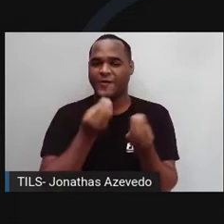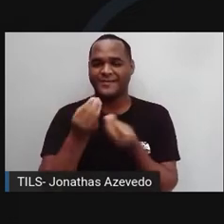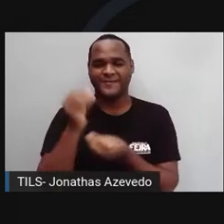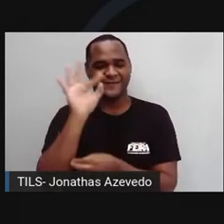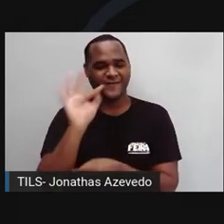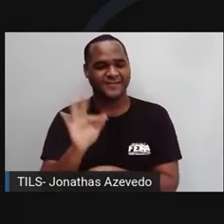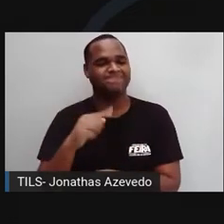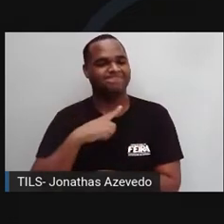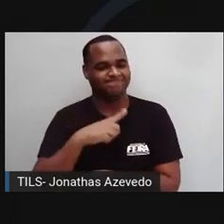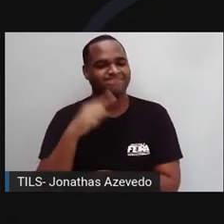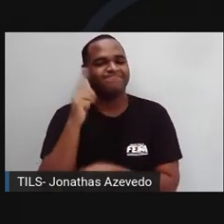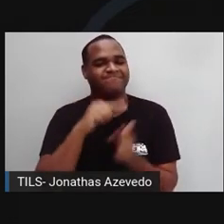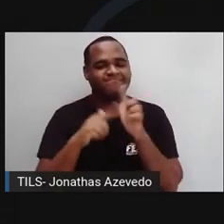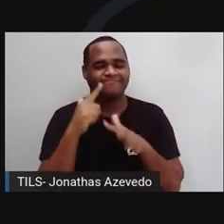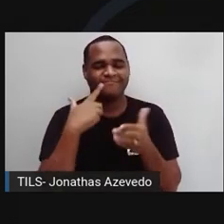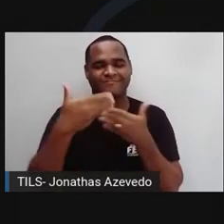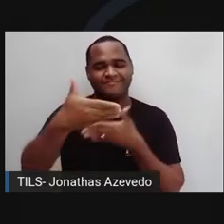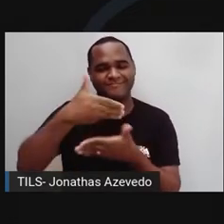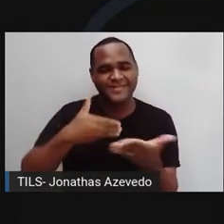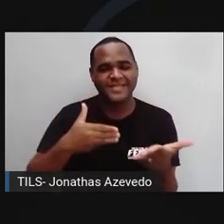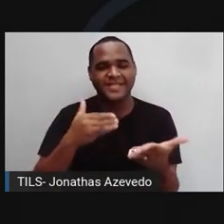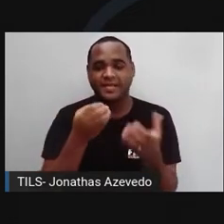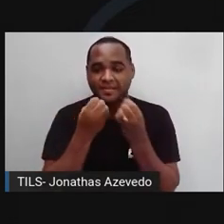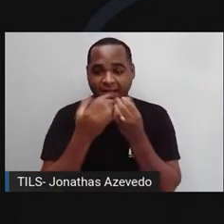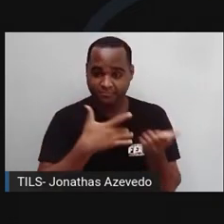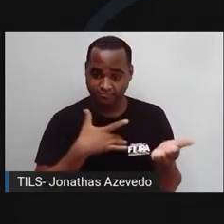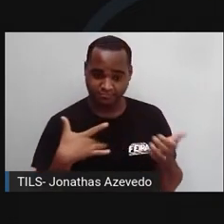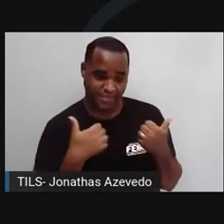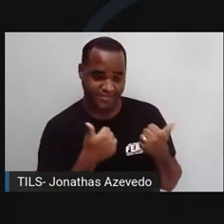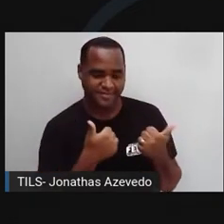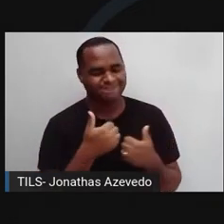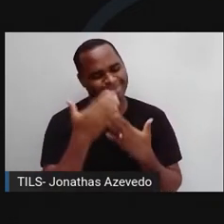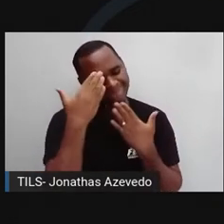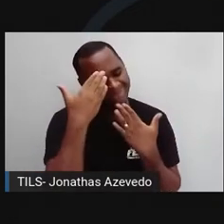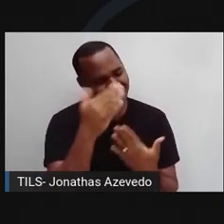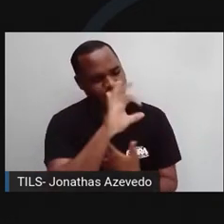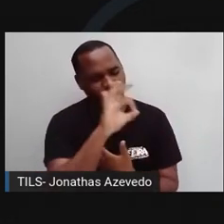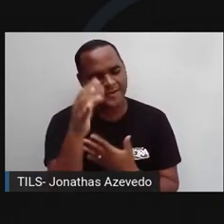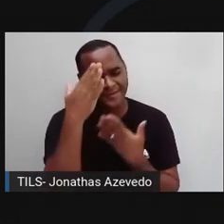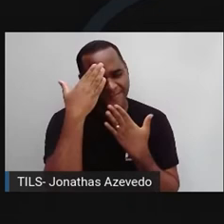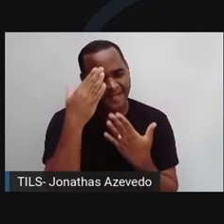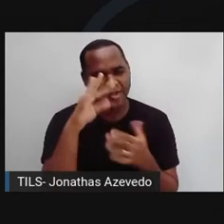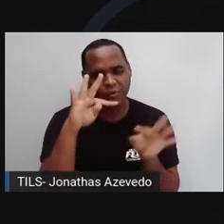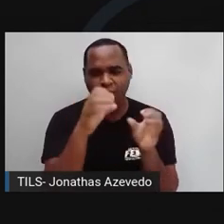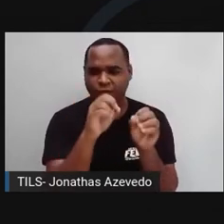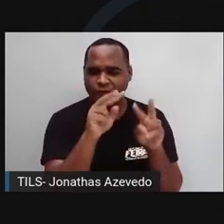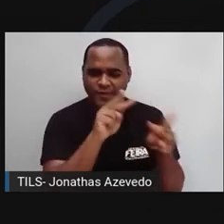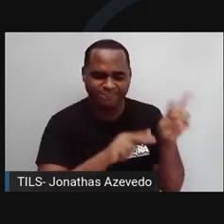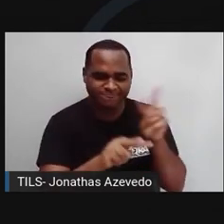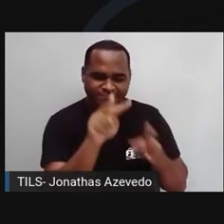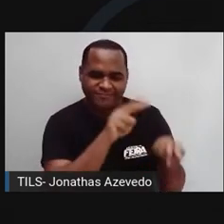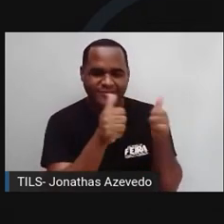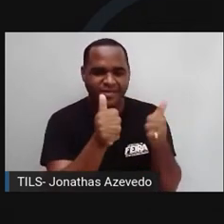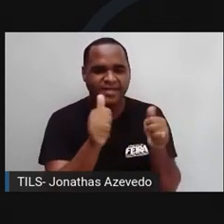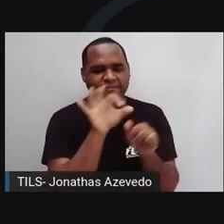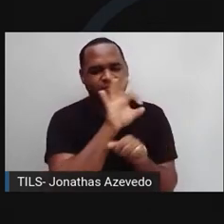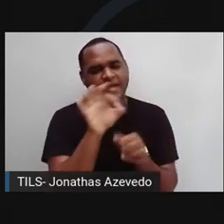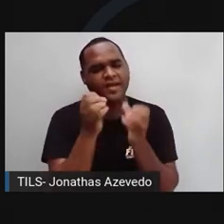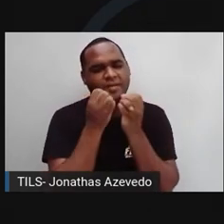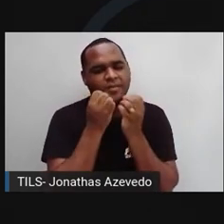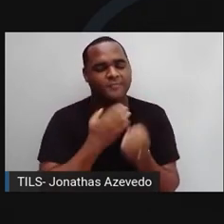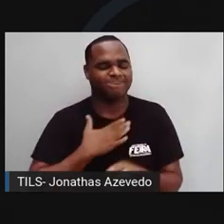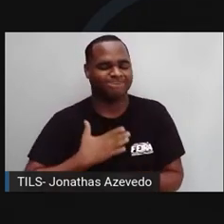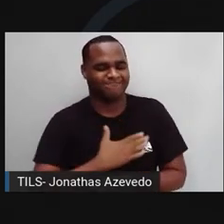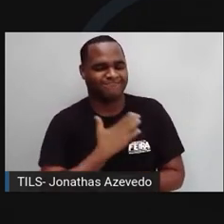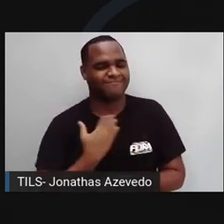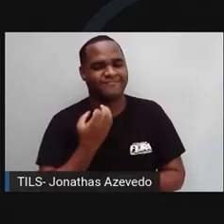feliz de estar compartilhando esse momento com você, Davi. Tudo bem? Tudo ótimo. Obrigado, Marina. Obrigado a todos vocês que estão assistindo. É um prazer estar aqui falando com vocês